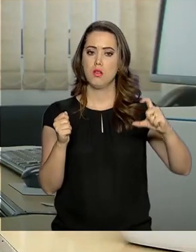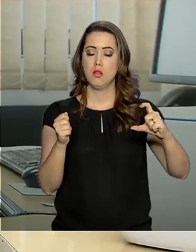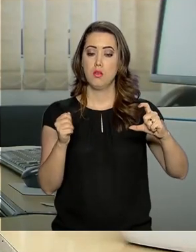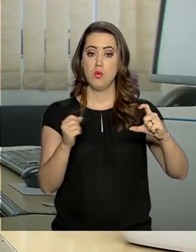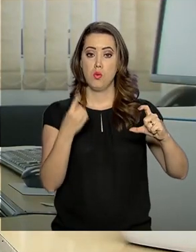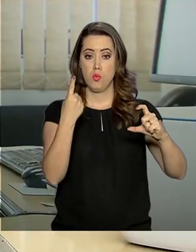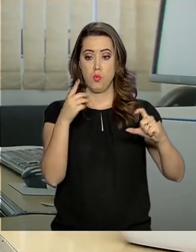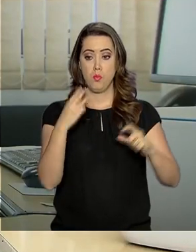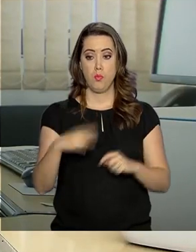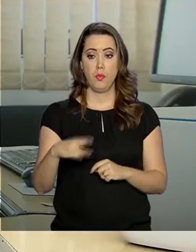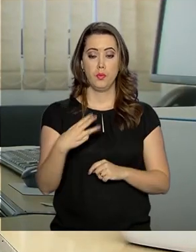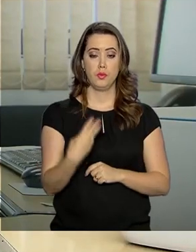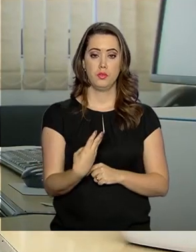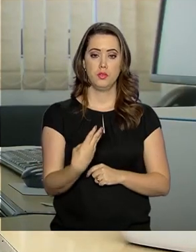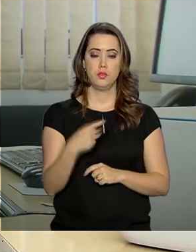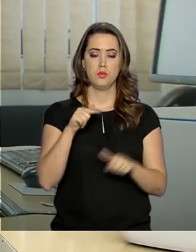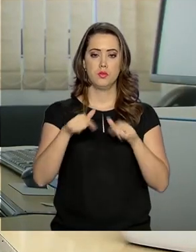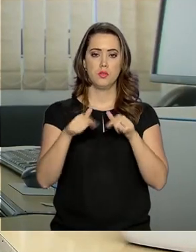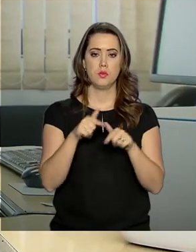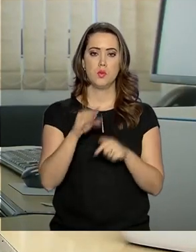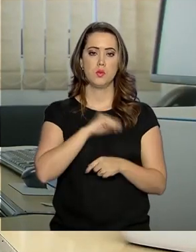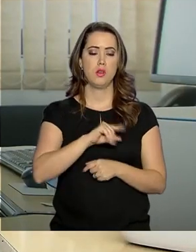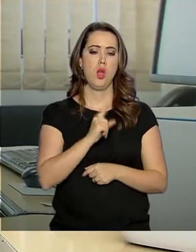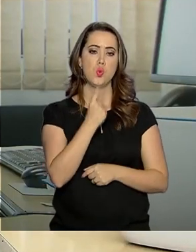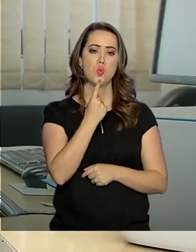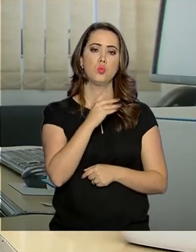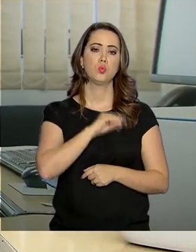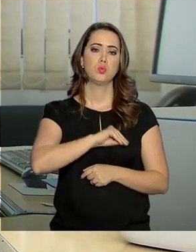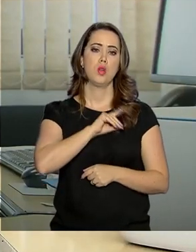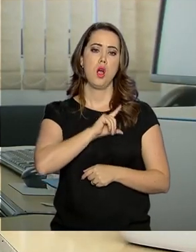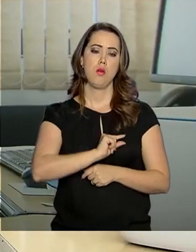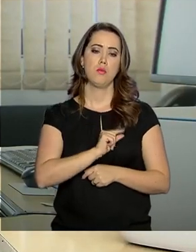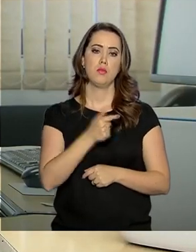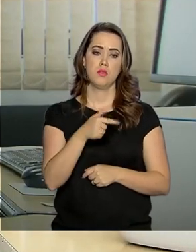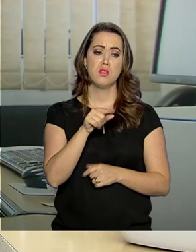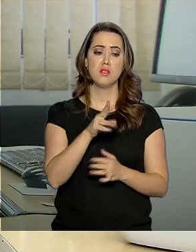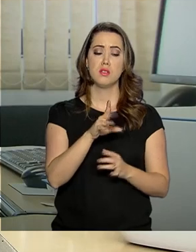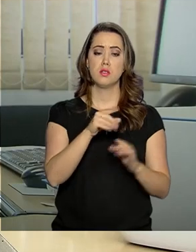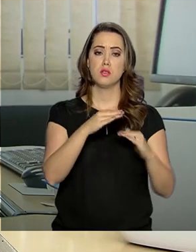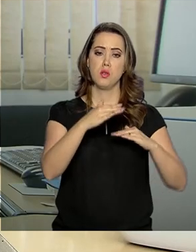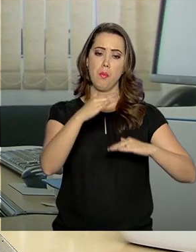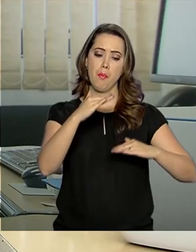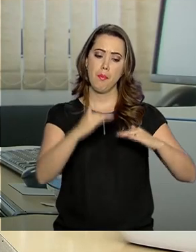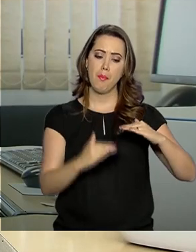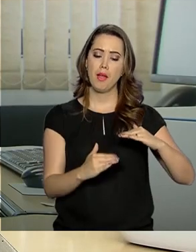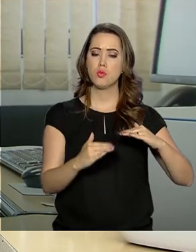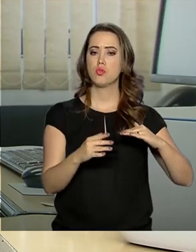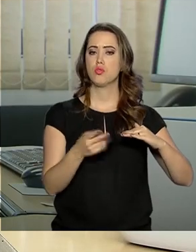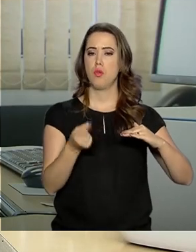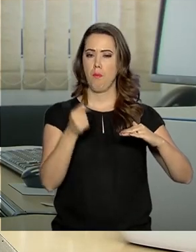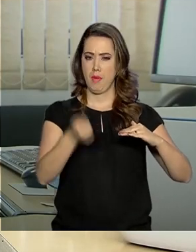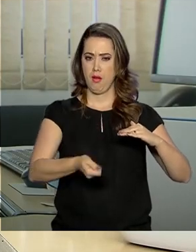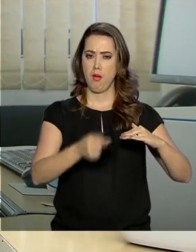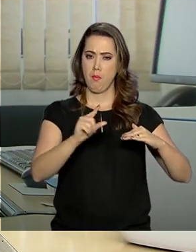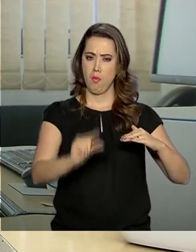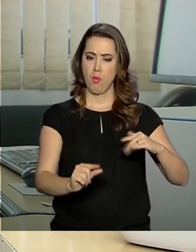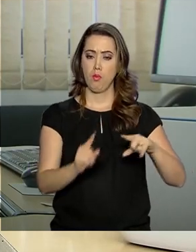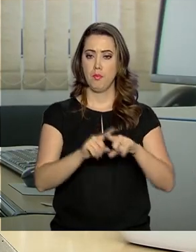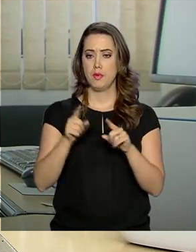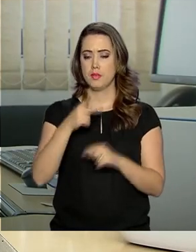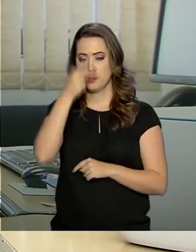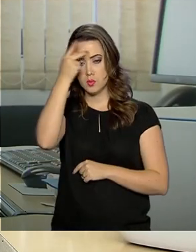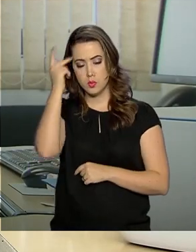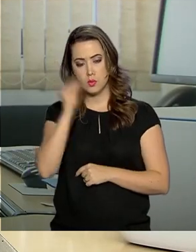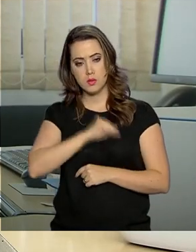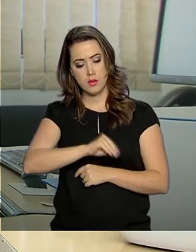trabalhadores ganham um salário mínimo Pois muito bem Esses trabalhadores terão a alíquota reduzida um pouquinho Em compensação Aqueles que vão ganhando